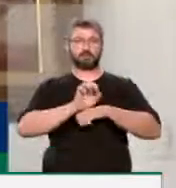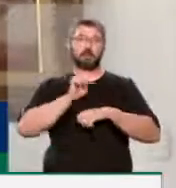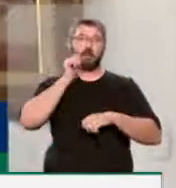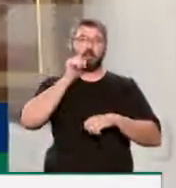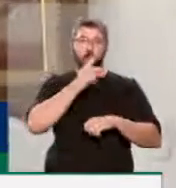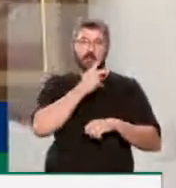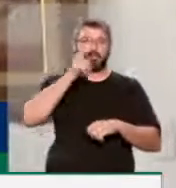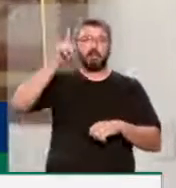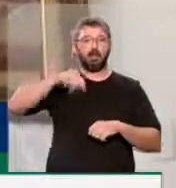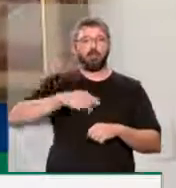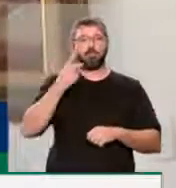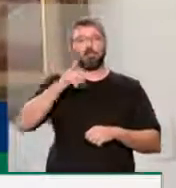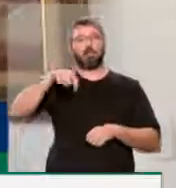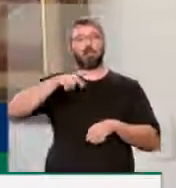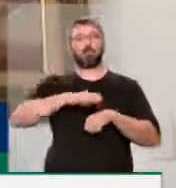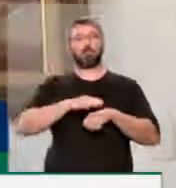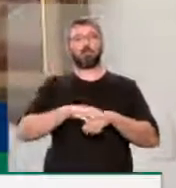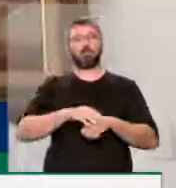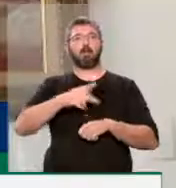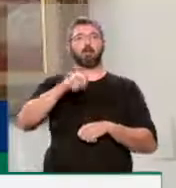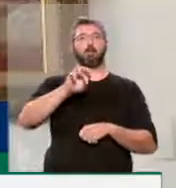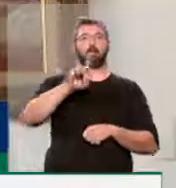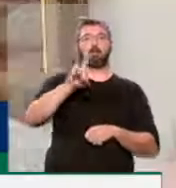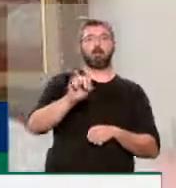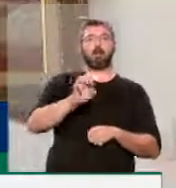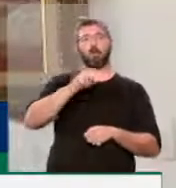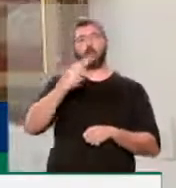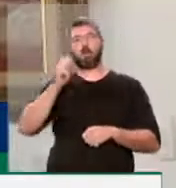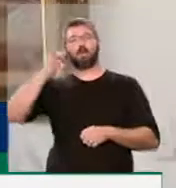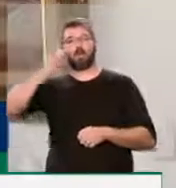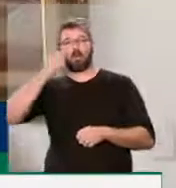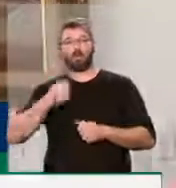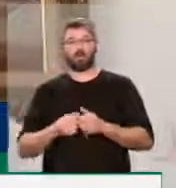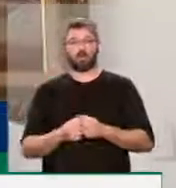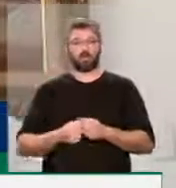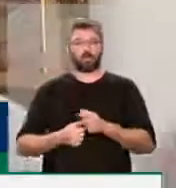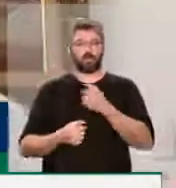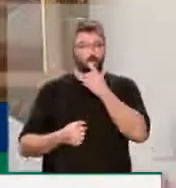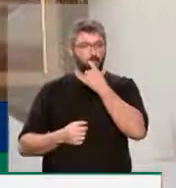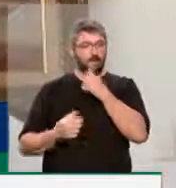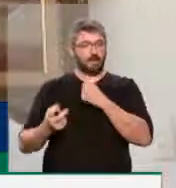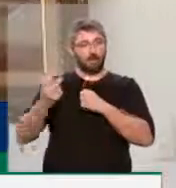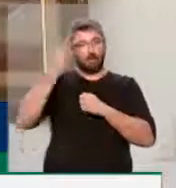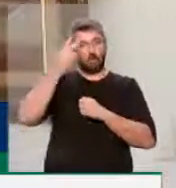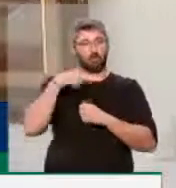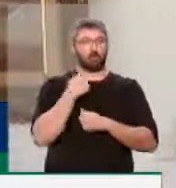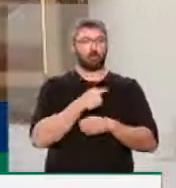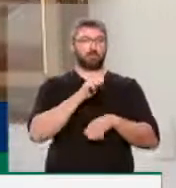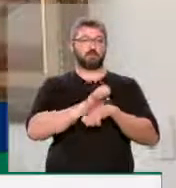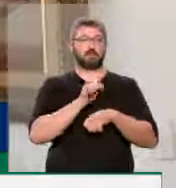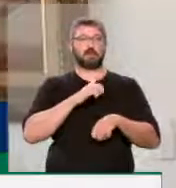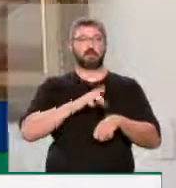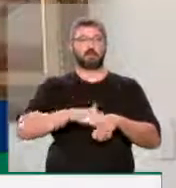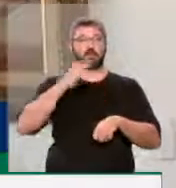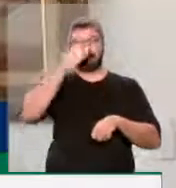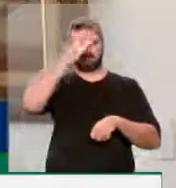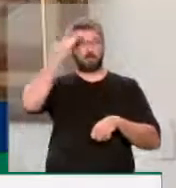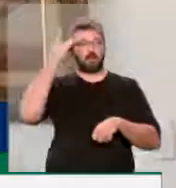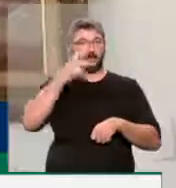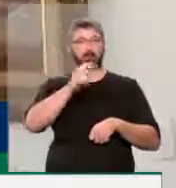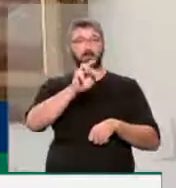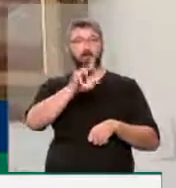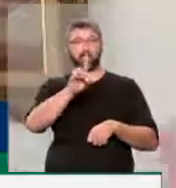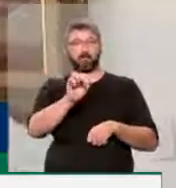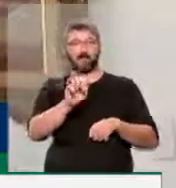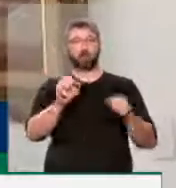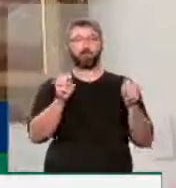Amapá se autodeclara parda ou negra. E nós temos uma cultura, na Amazônia, nós somos os estados com a maior concentração de pardos